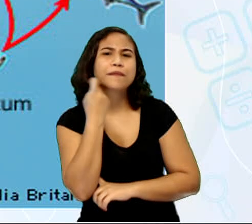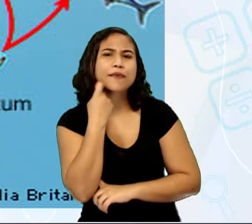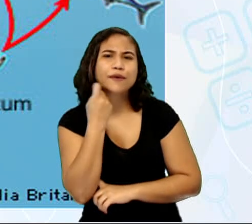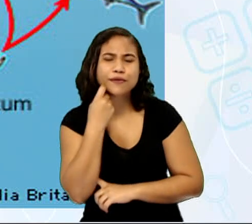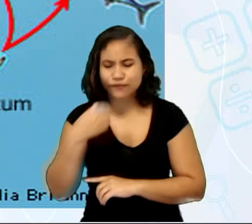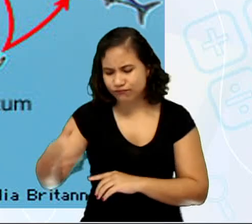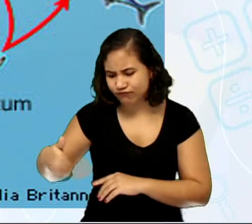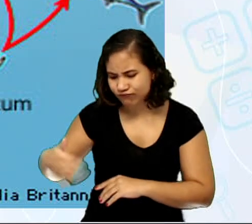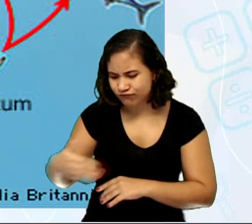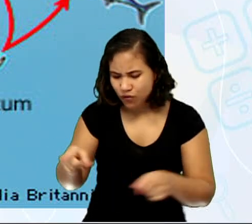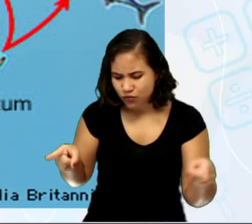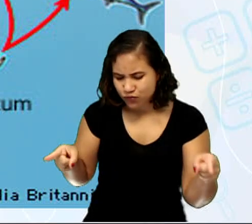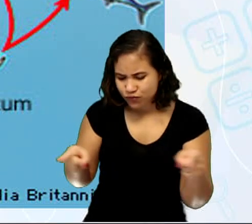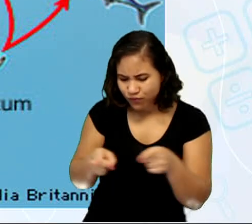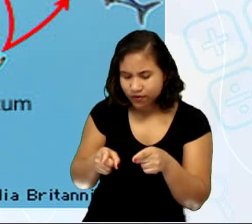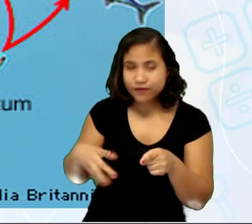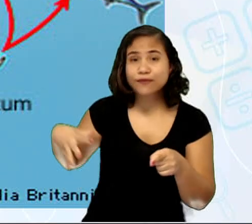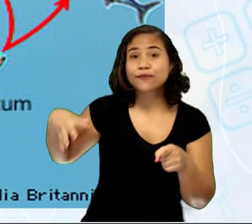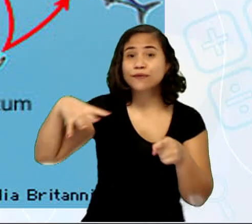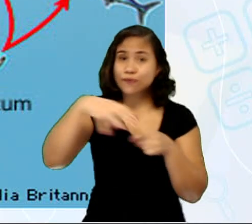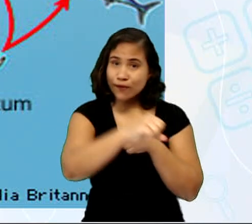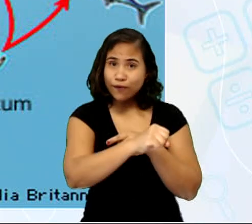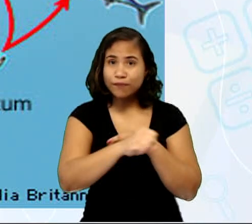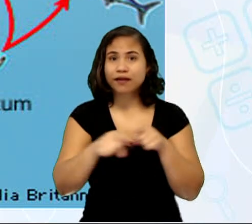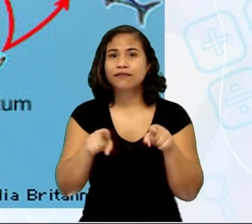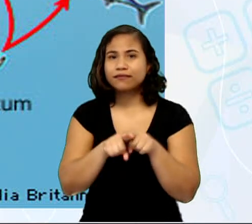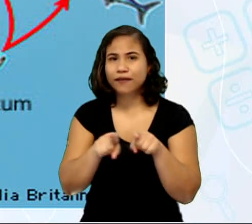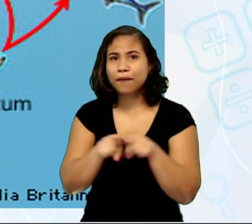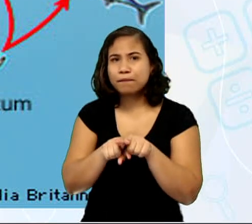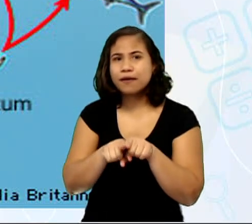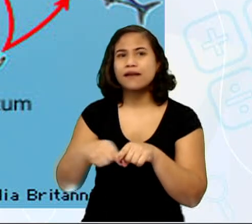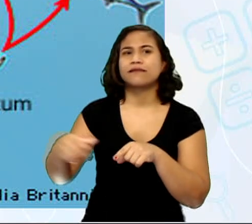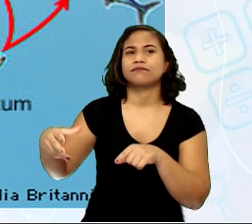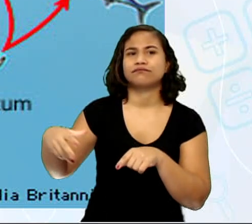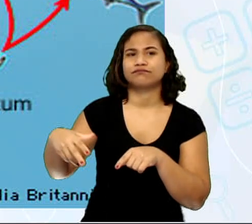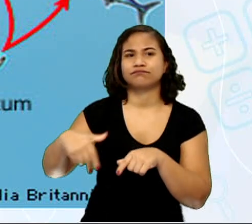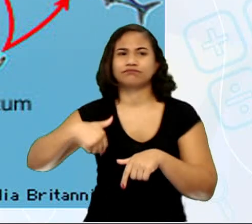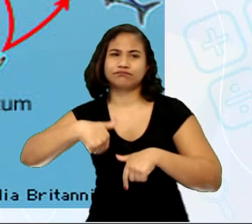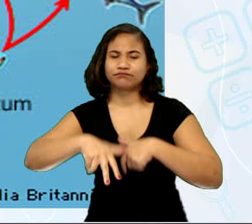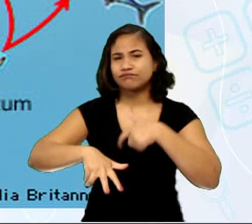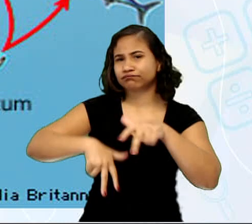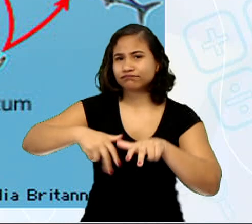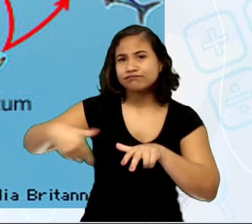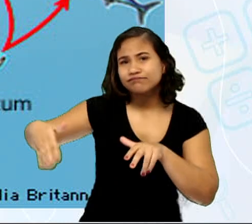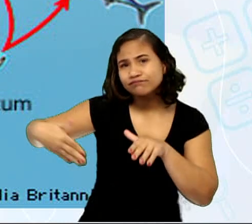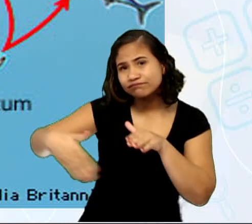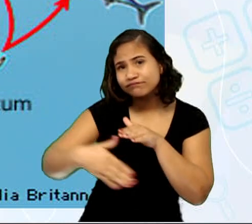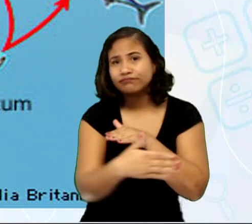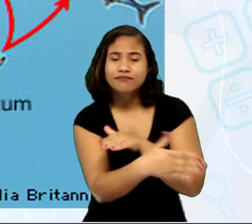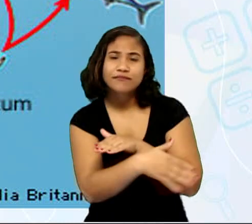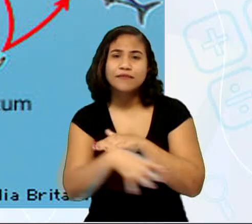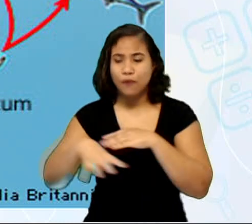pequenos se alimentam dos crios. A cavala, ela se alimenta dos peixes menores.